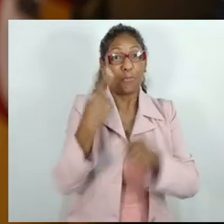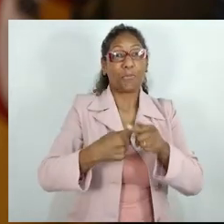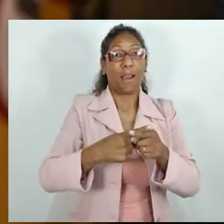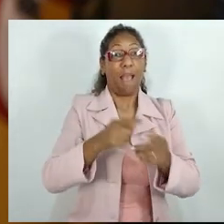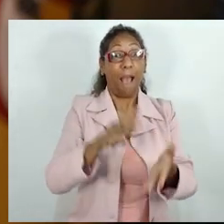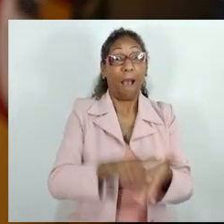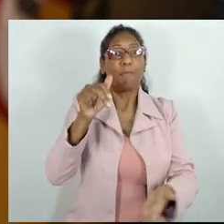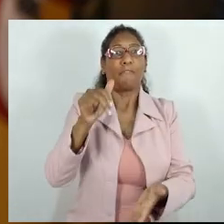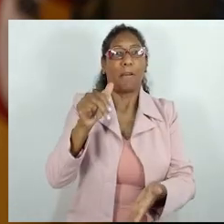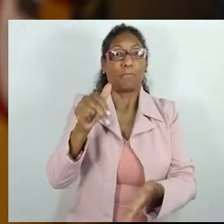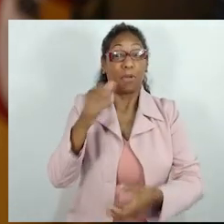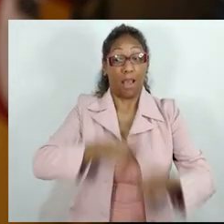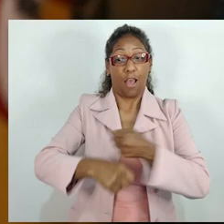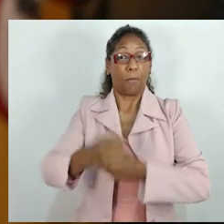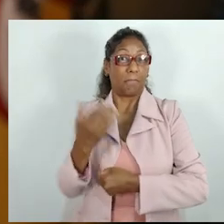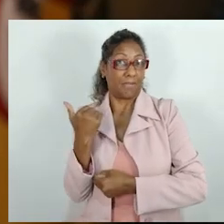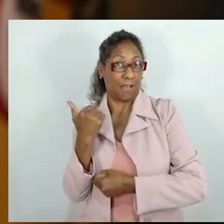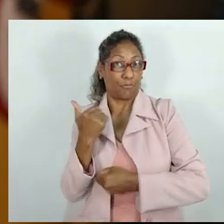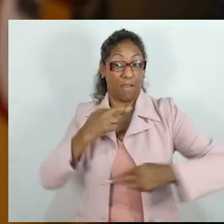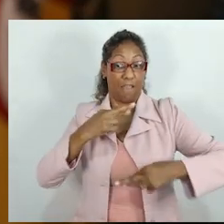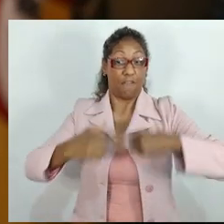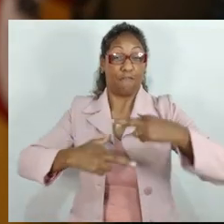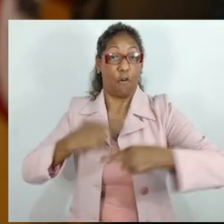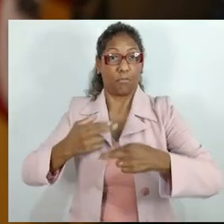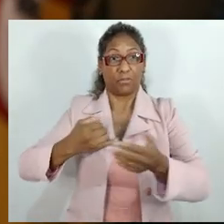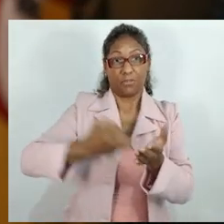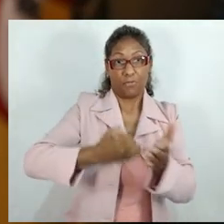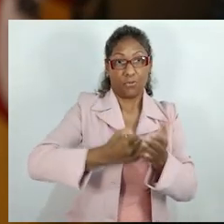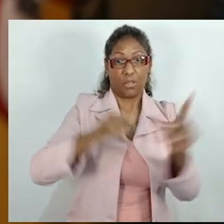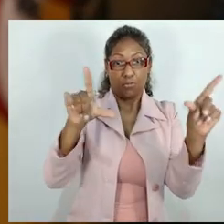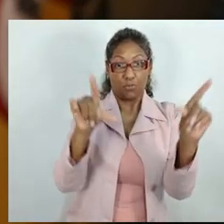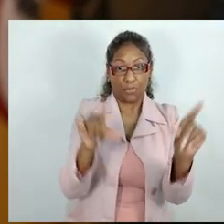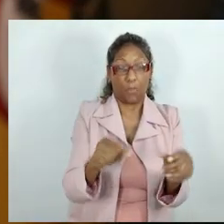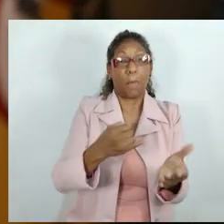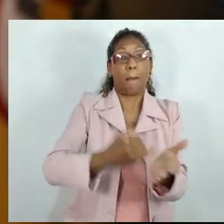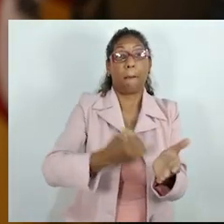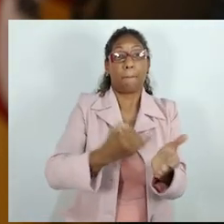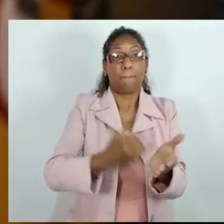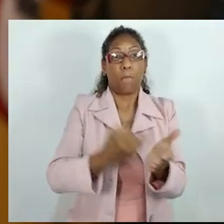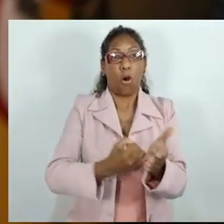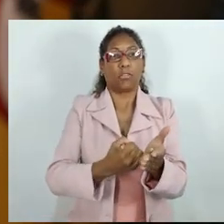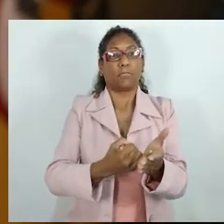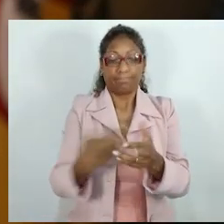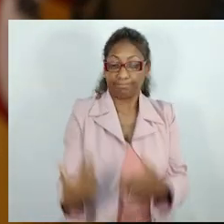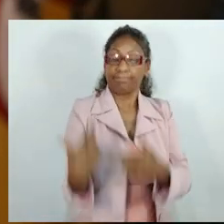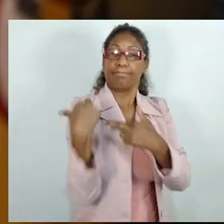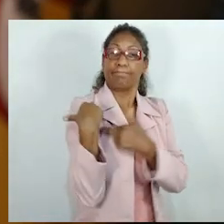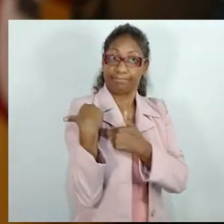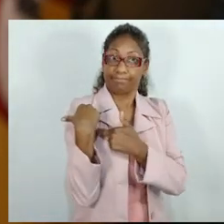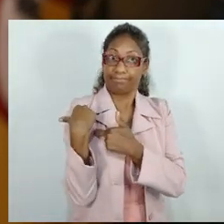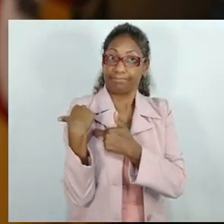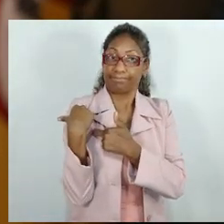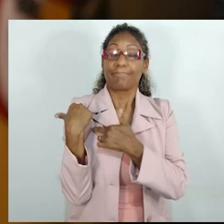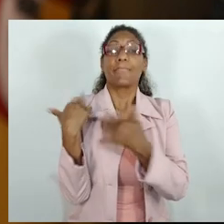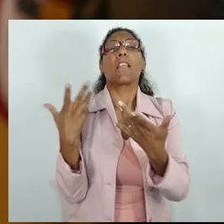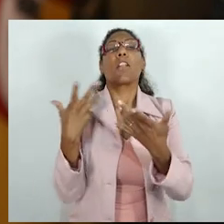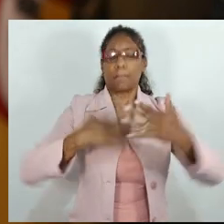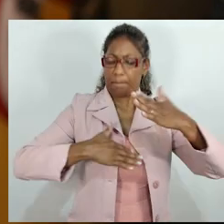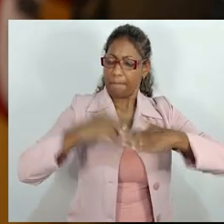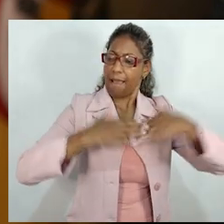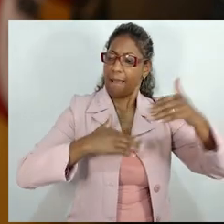fez ao aprovar, no final do ano passado, a nossa reforma tributária que faz redução de impostos de forma responsável.